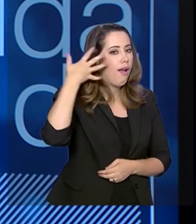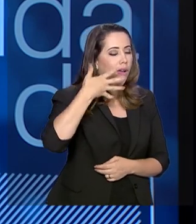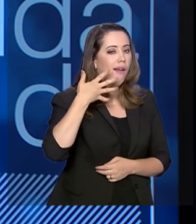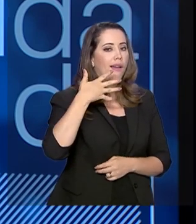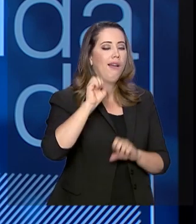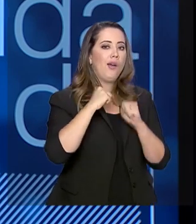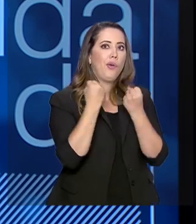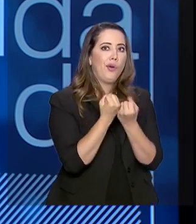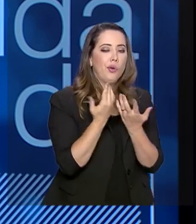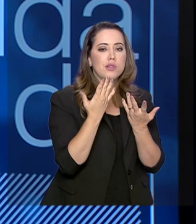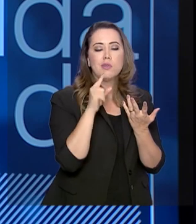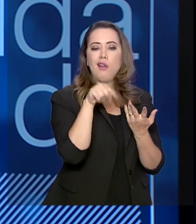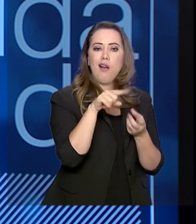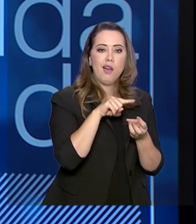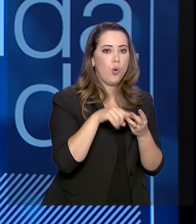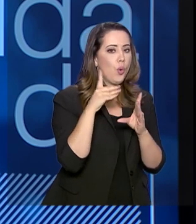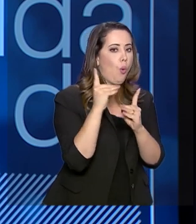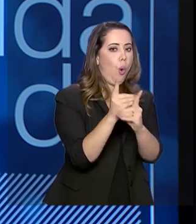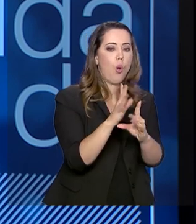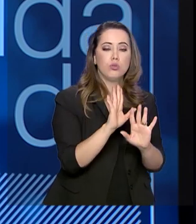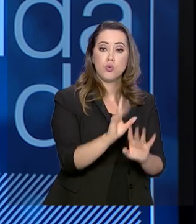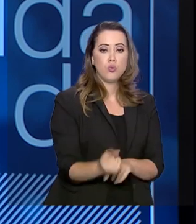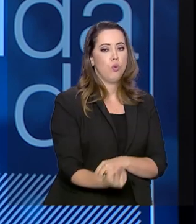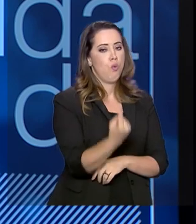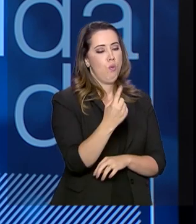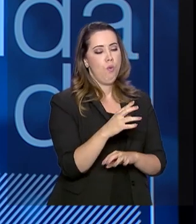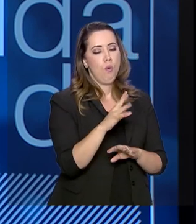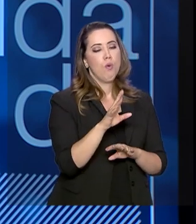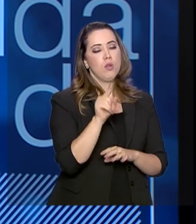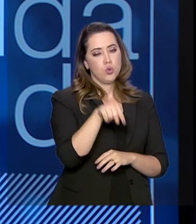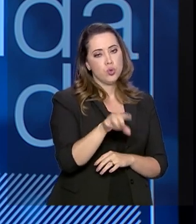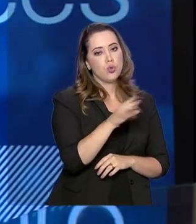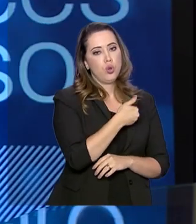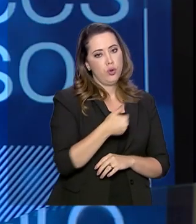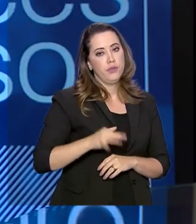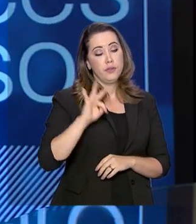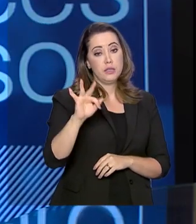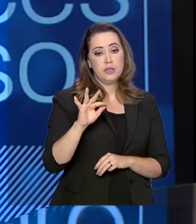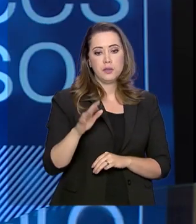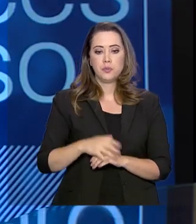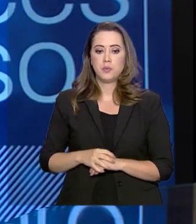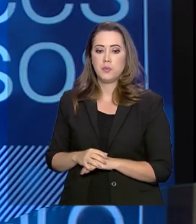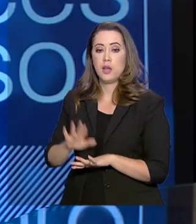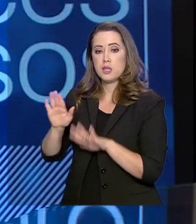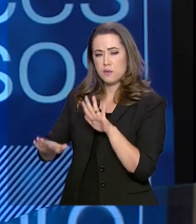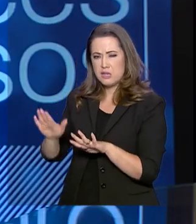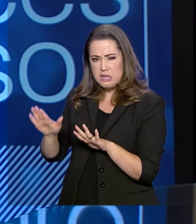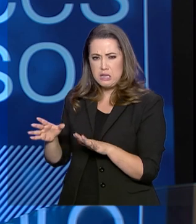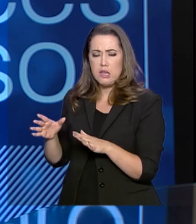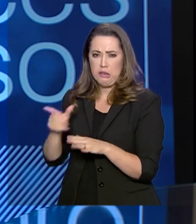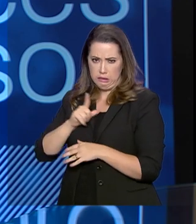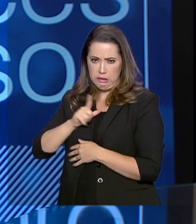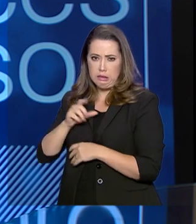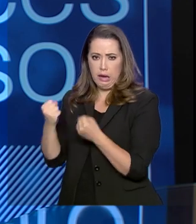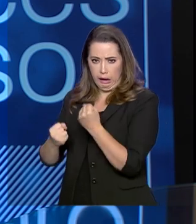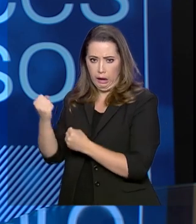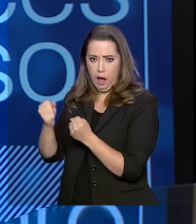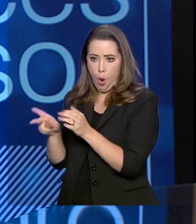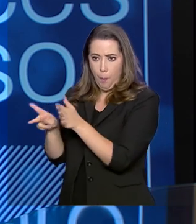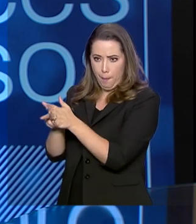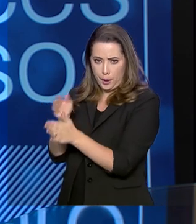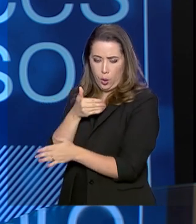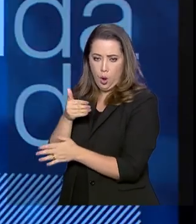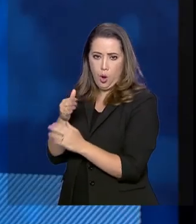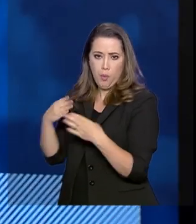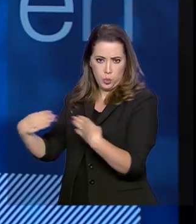participar de um encontro, exclusivamente para esse tipo de deslocamento. Alguns carros oficiais ainda foram mantidos por questão de segurança?